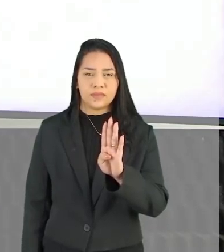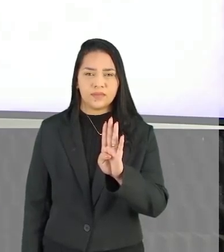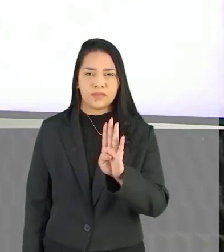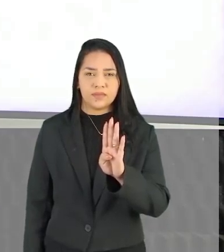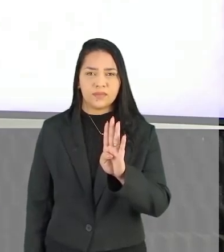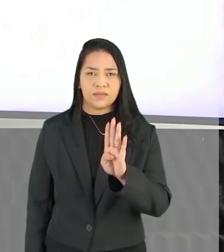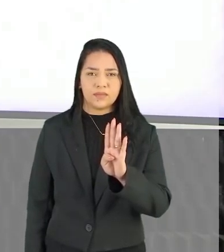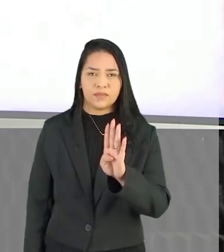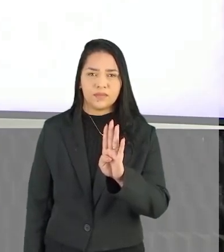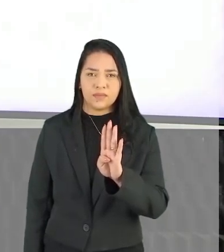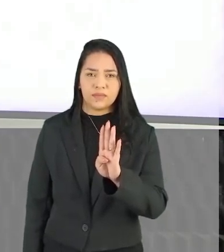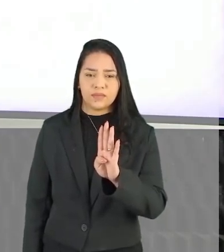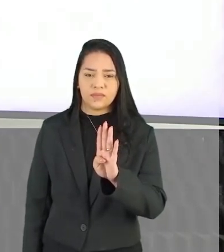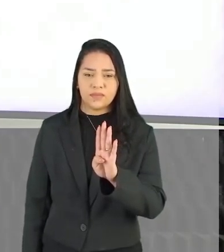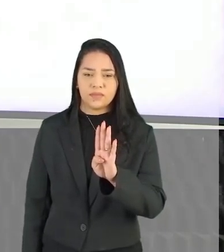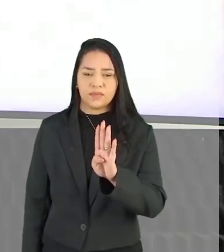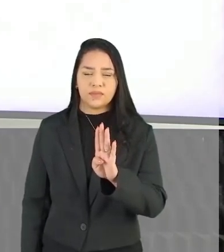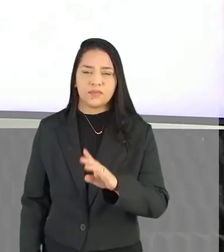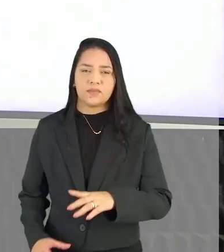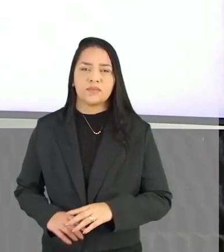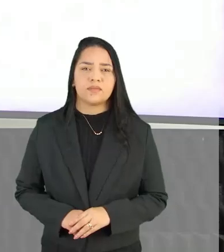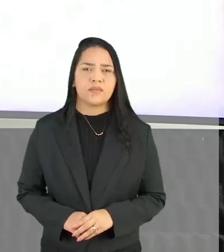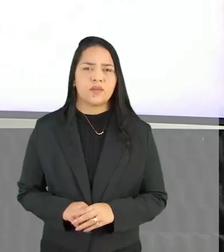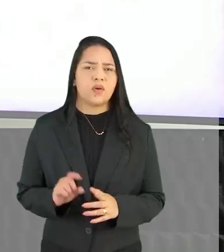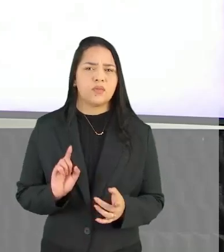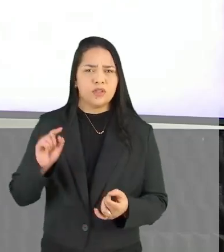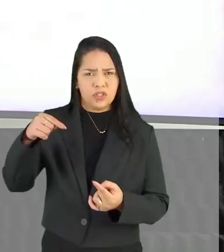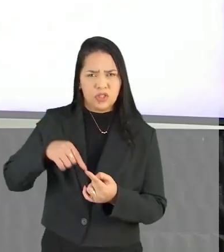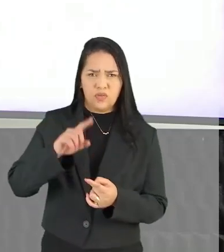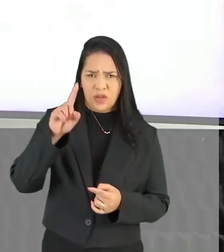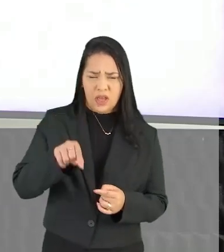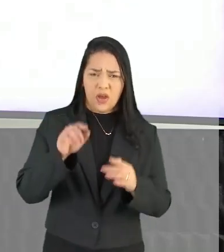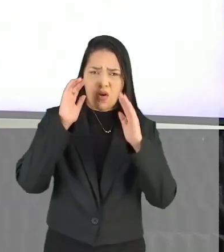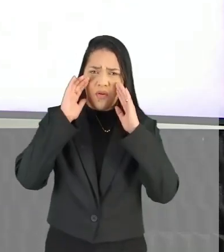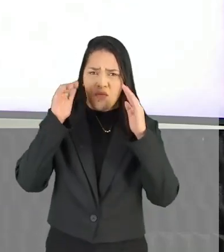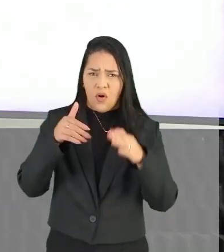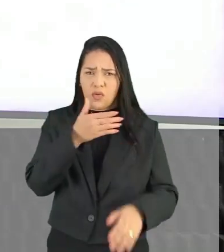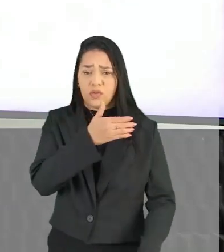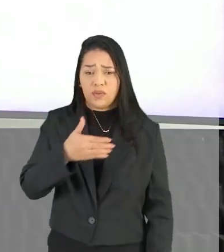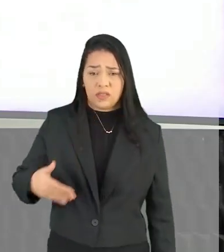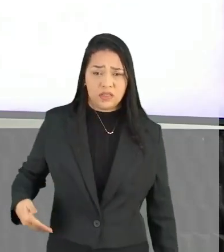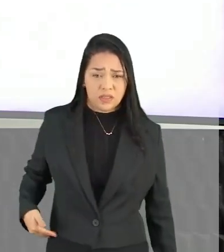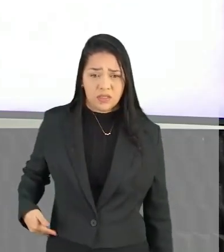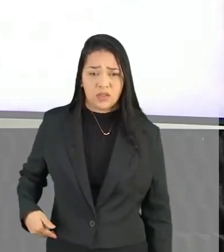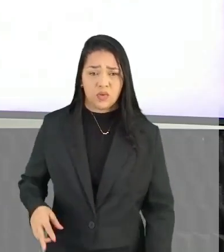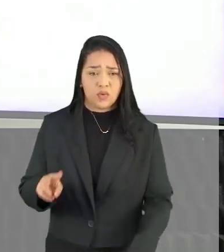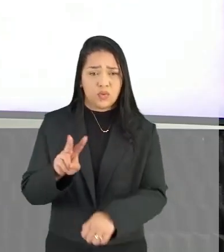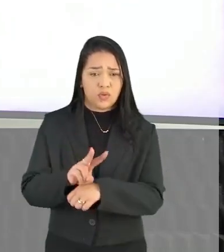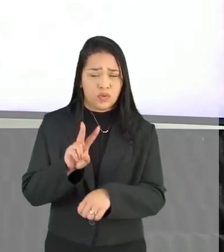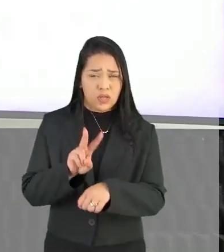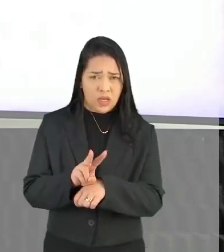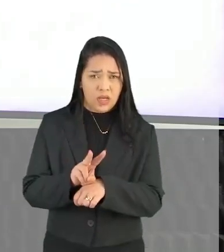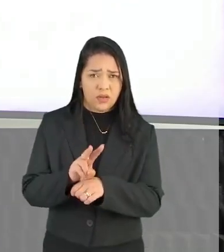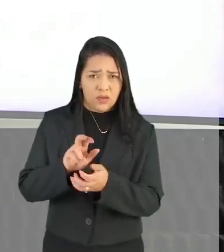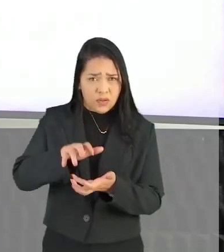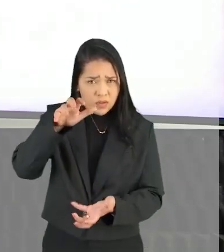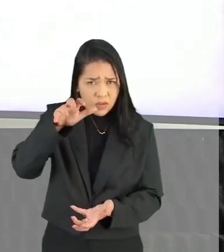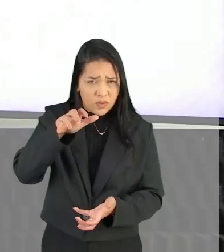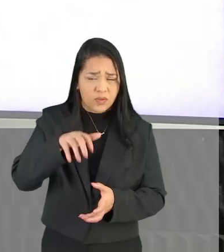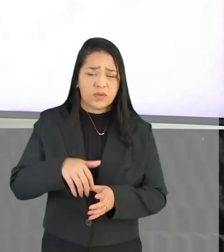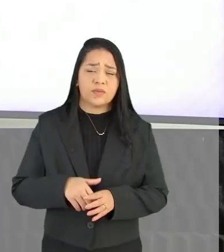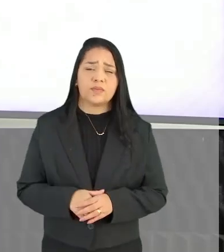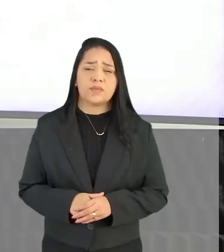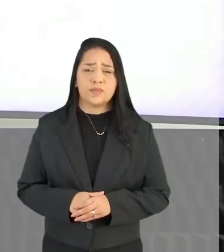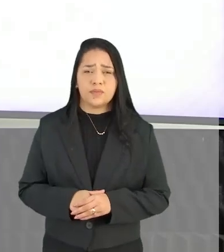cuidados Requeridos pelo idoso Será que o objetivo É esse Foco nos governantes E o principal foco É referente aos